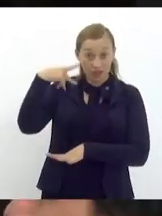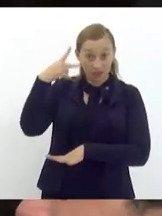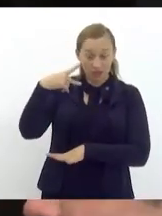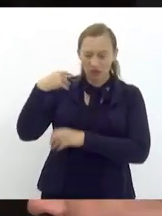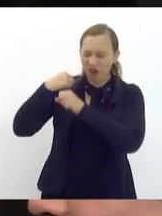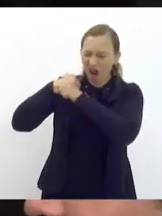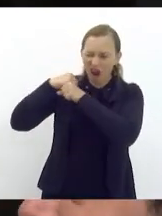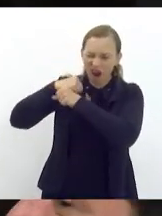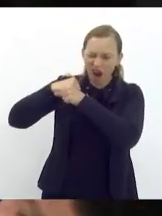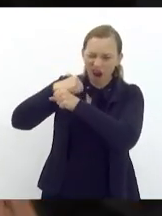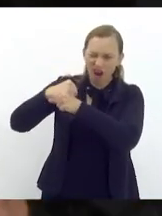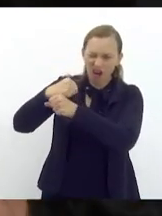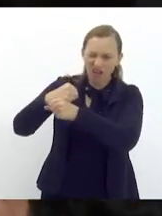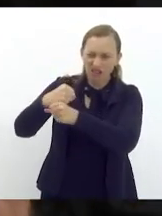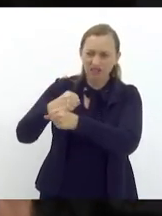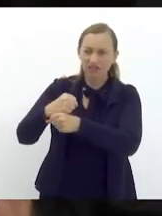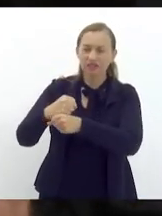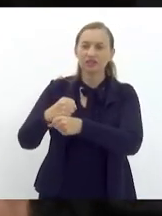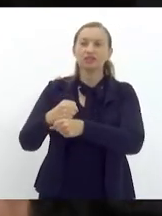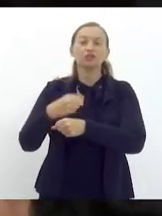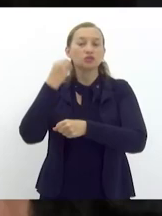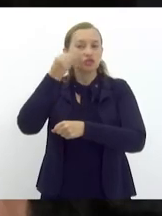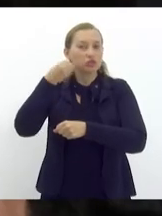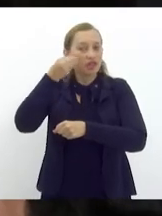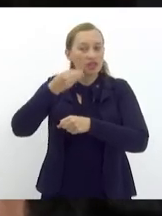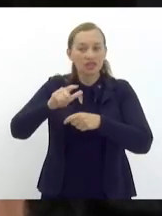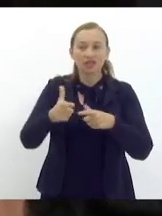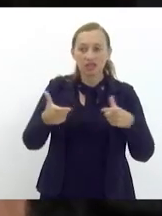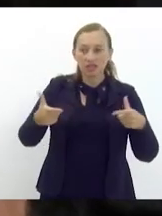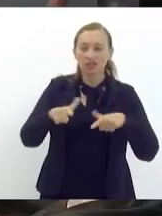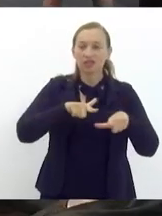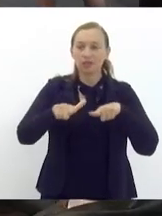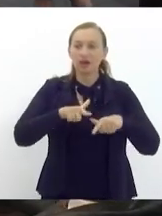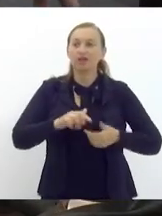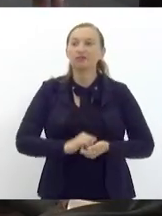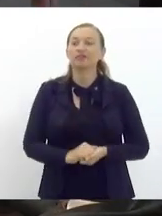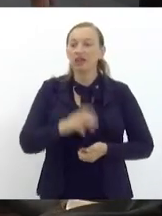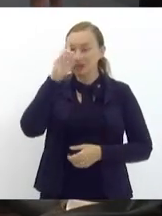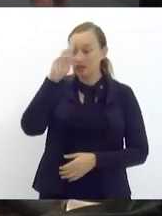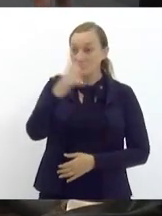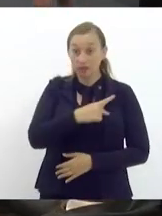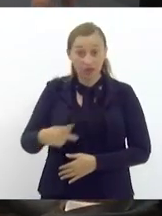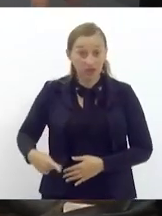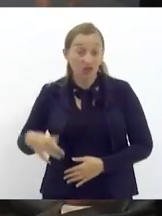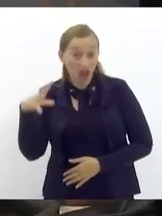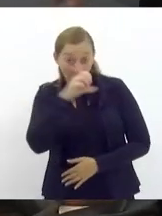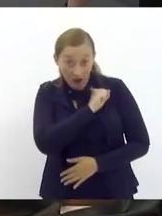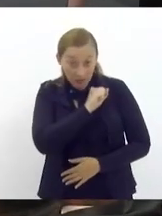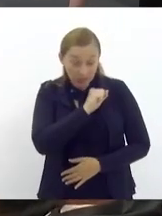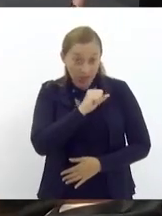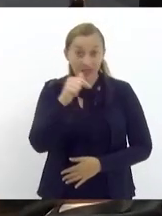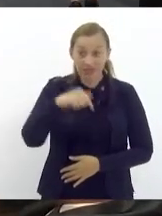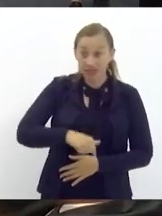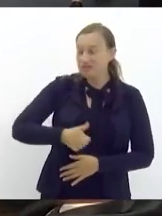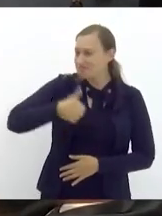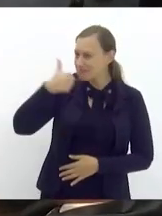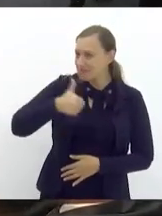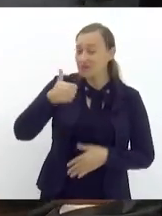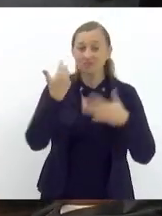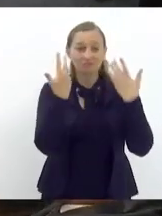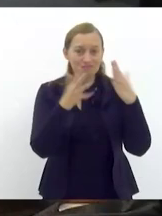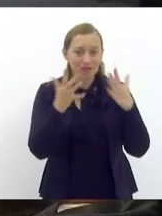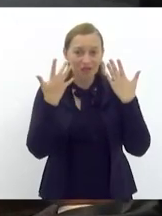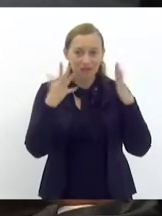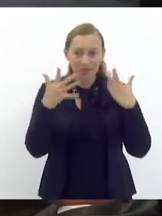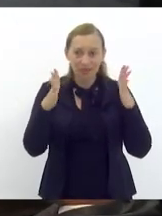anos e anos de mandato, com uma experiência muito grande aí. Senhor presidente, muito rapidamente aqui, primeiro, saudar